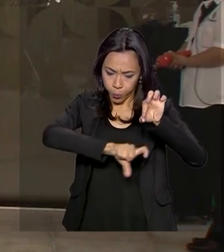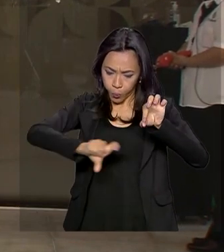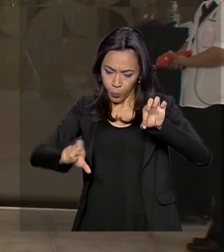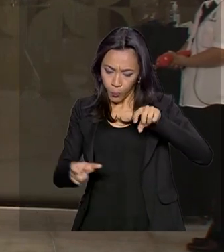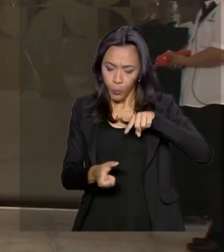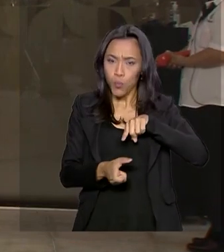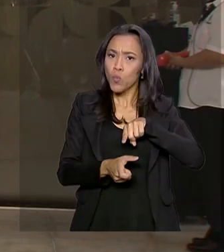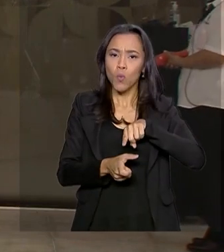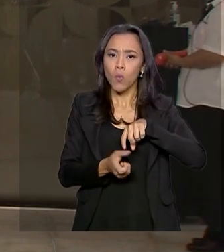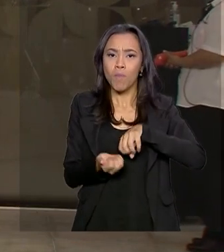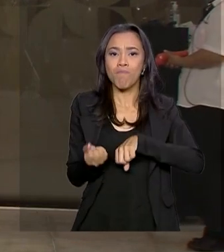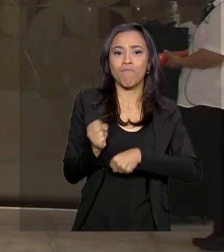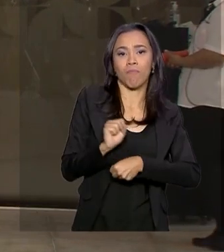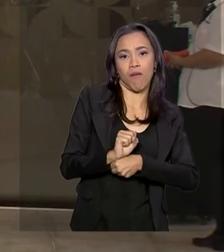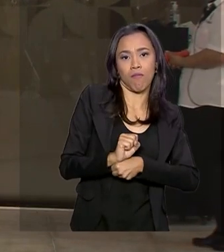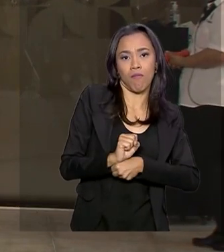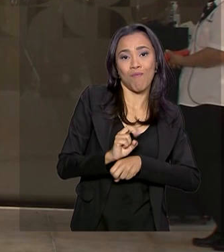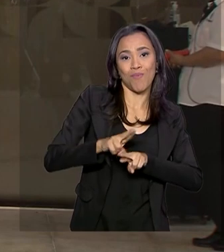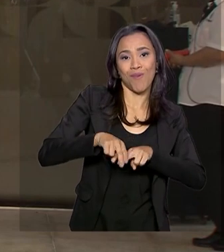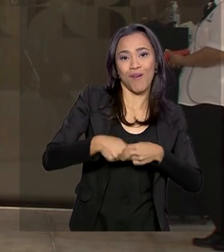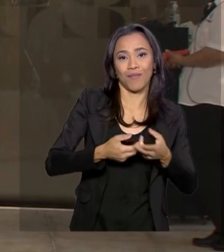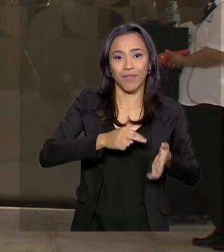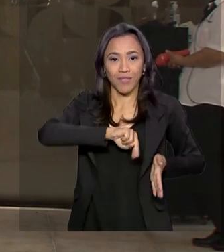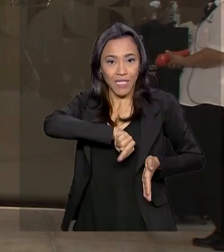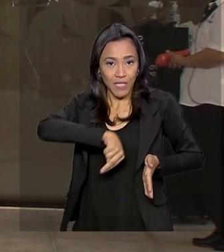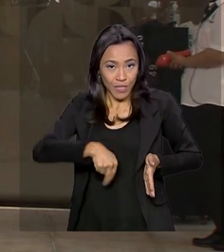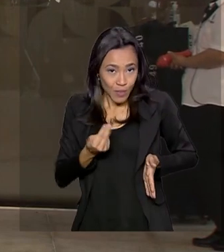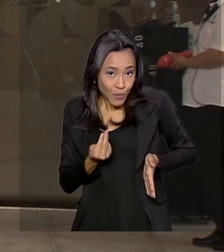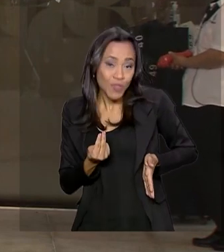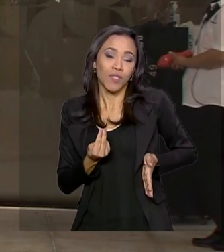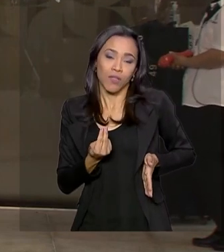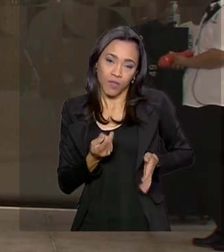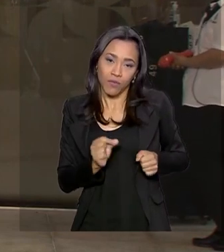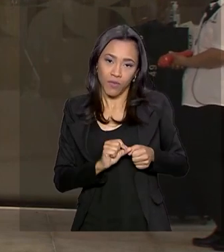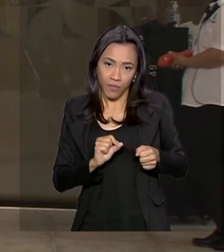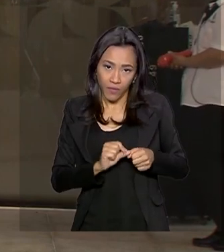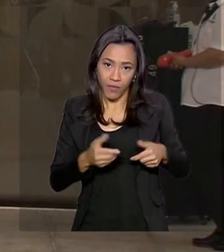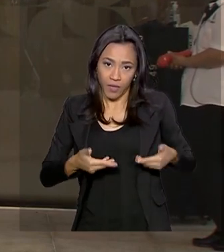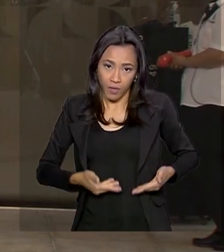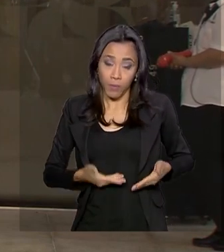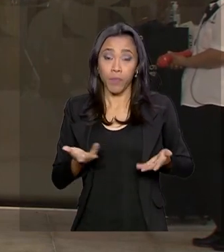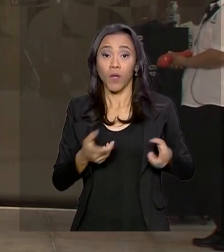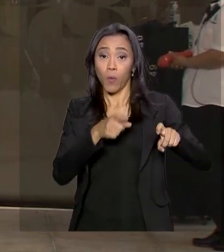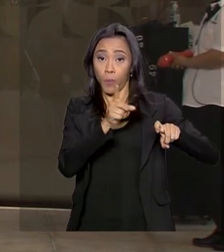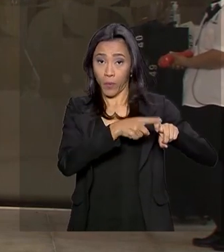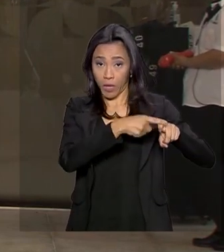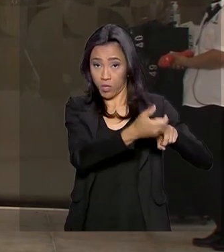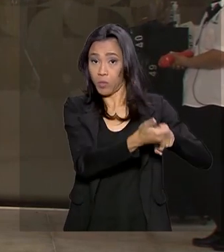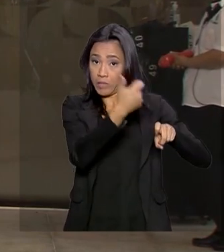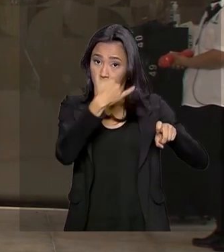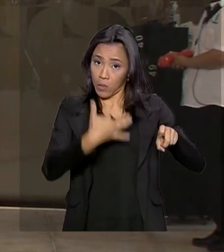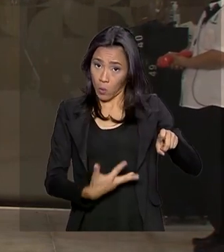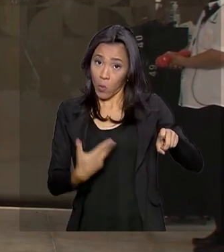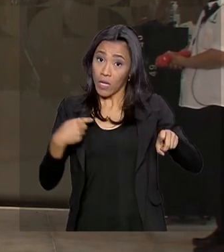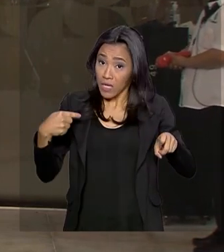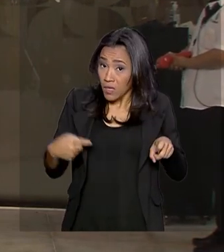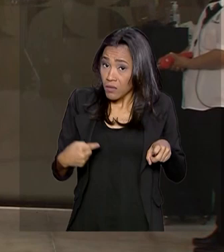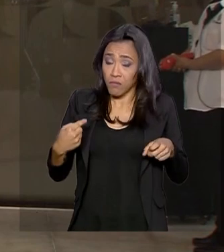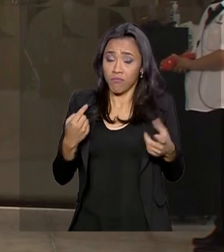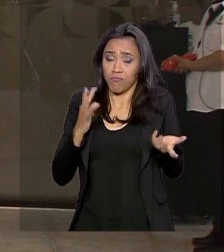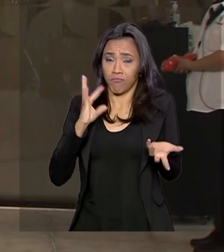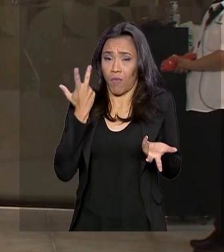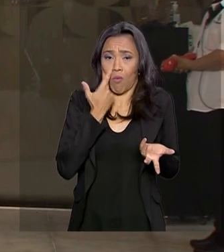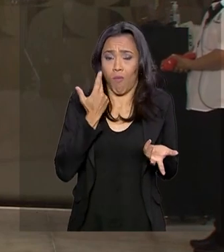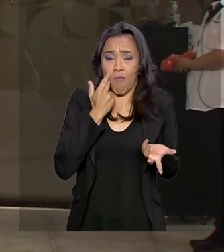funcionar em virtude da cirurgia a qual ele se submeteu. O doutor Macedo explicou que isso é considerado normal